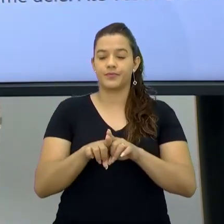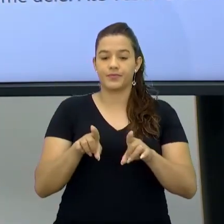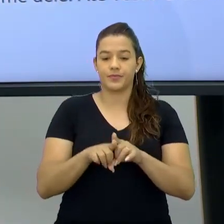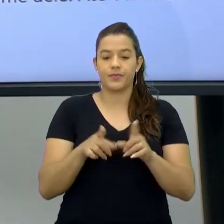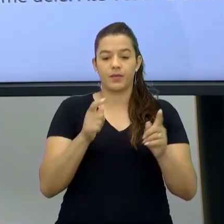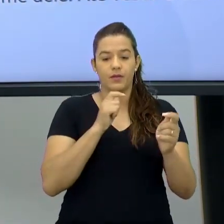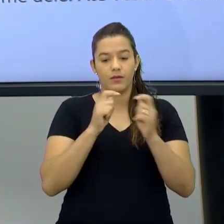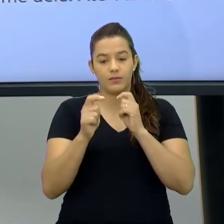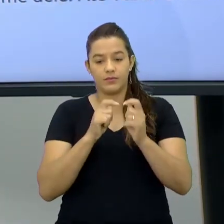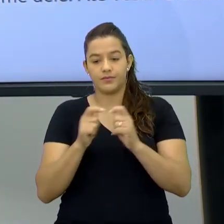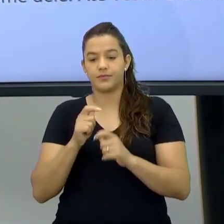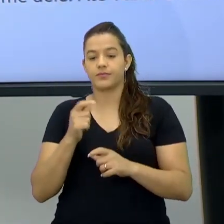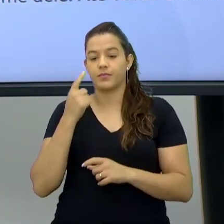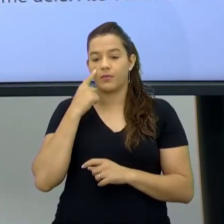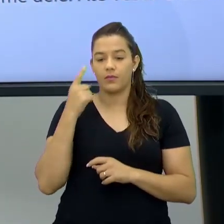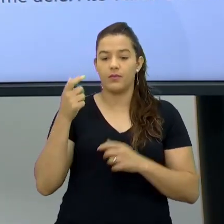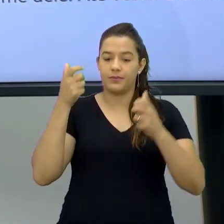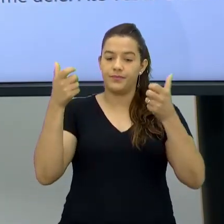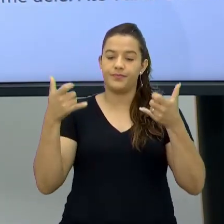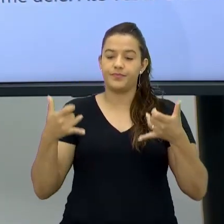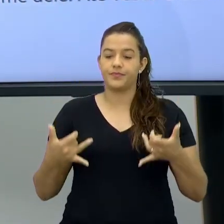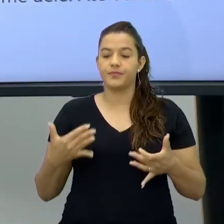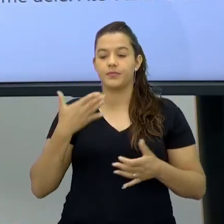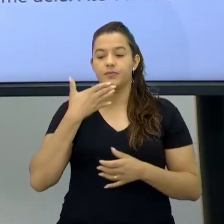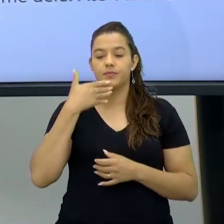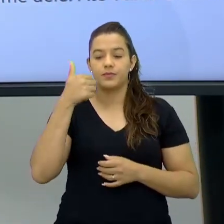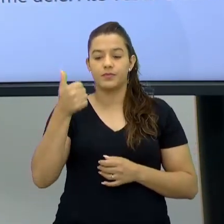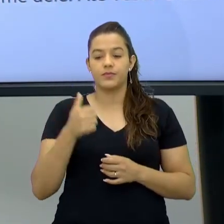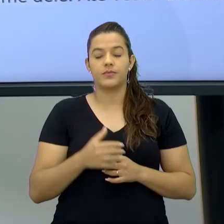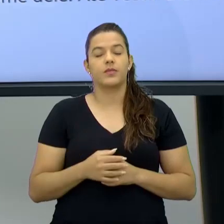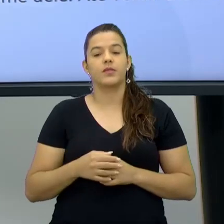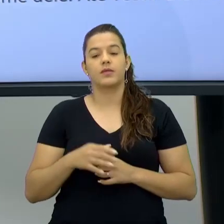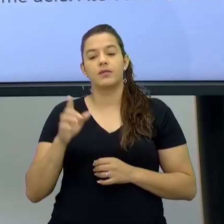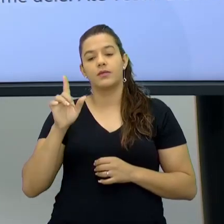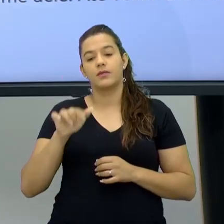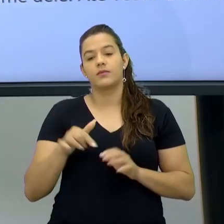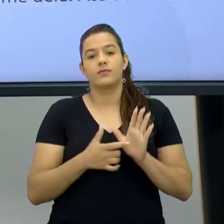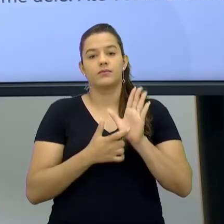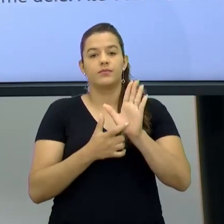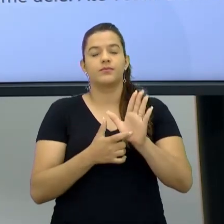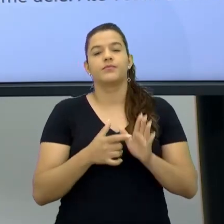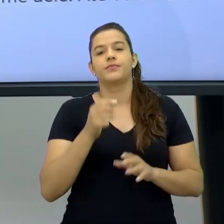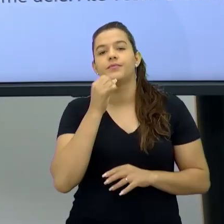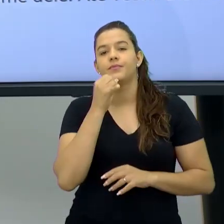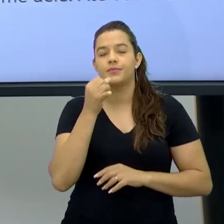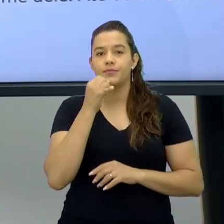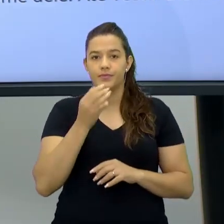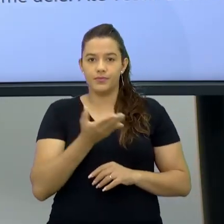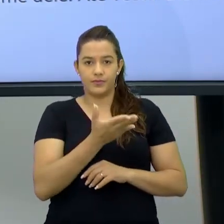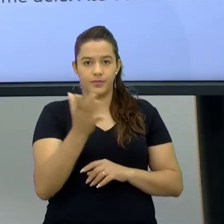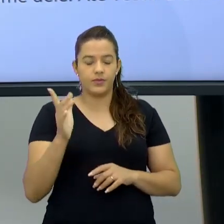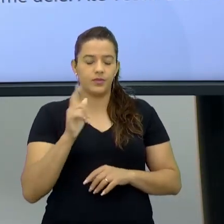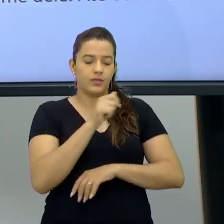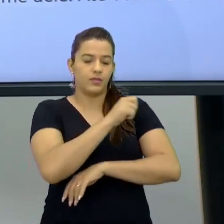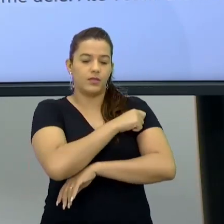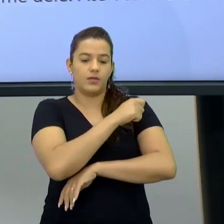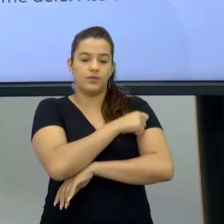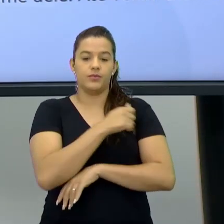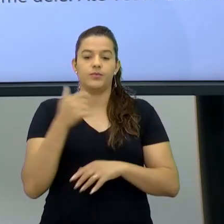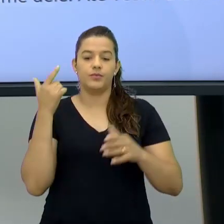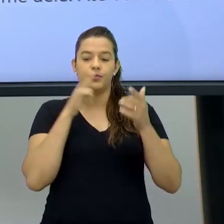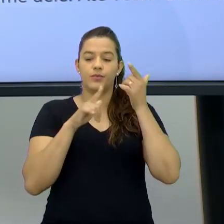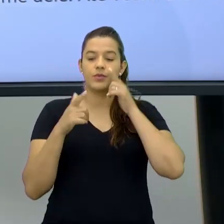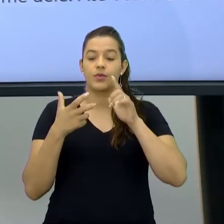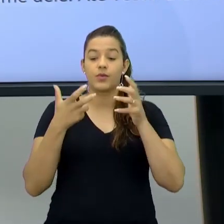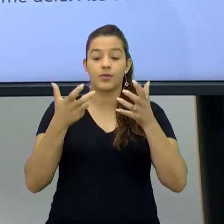sobre um Sobre o outro Como exemplo Do que os nossos estudantes Procurarem Porque eu gostaria De